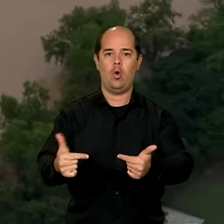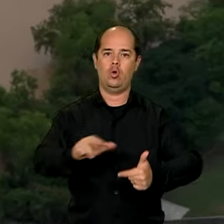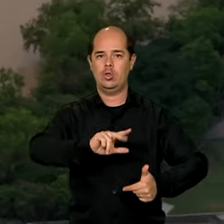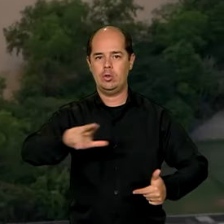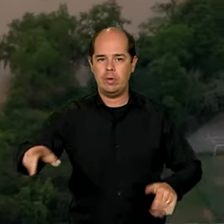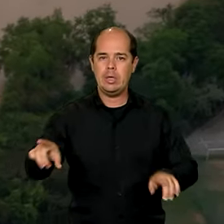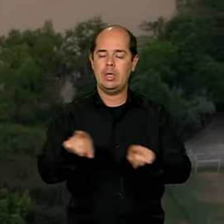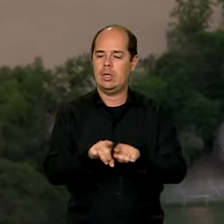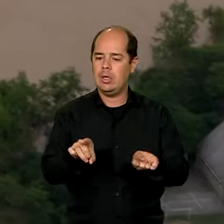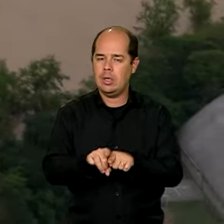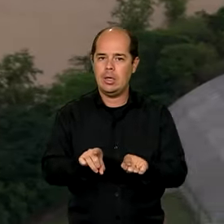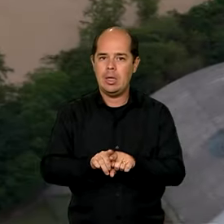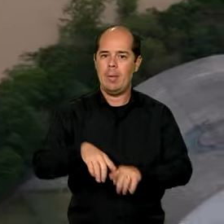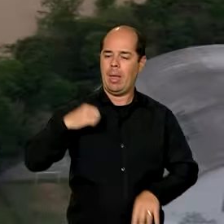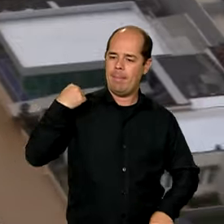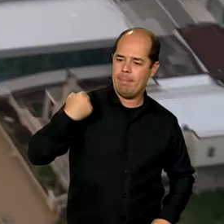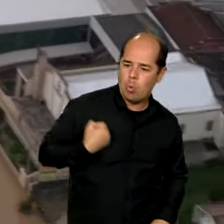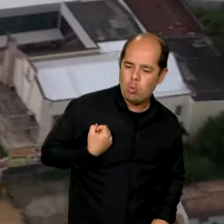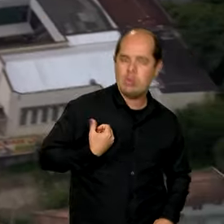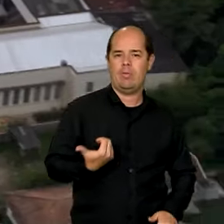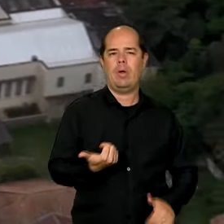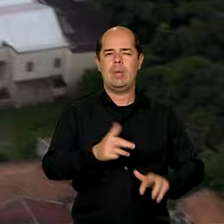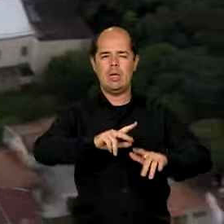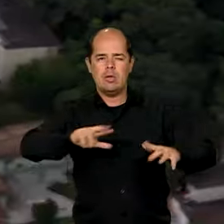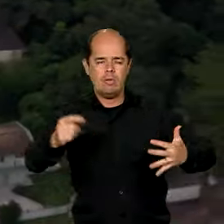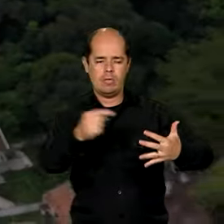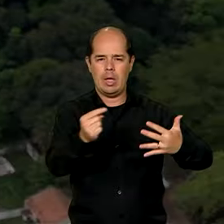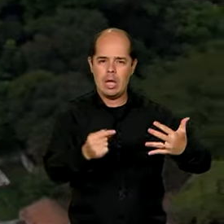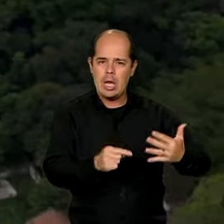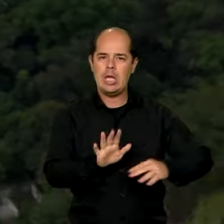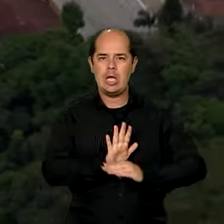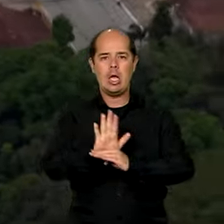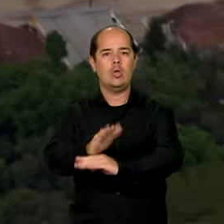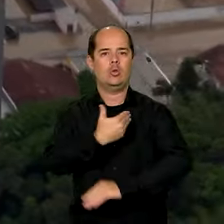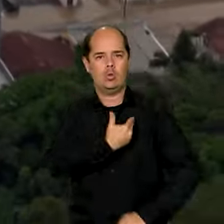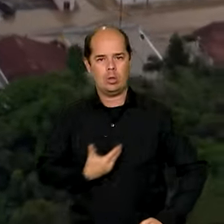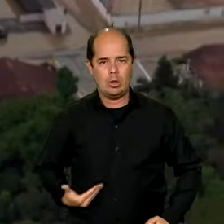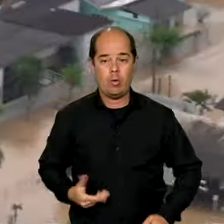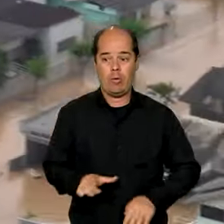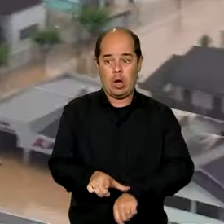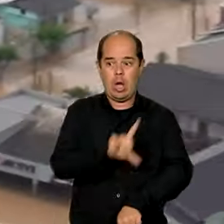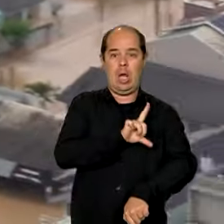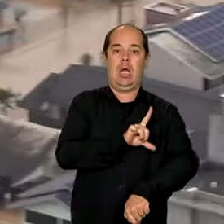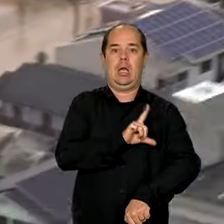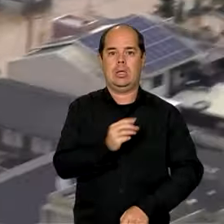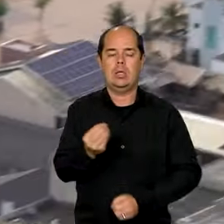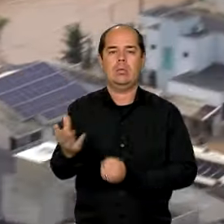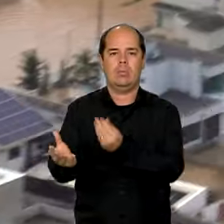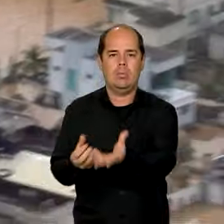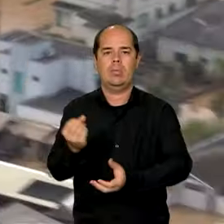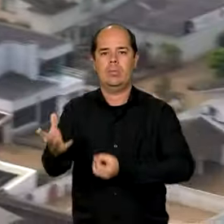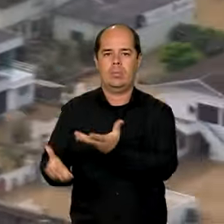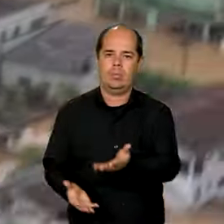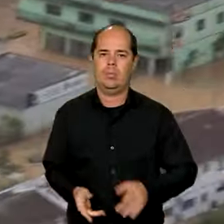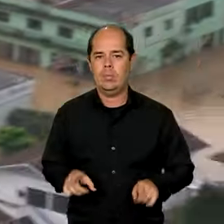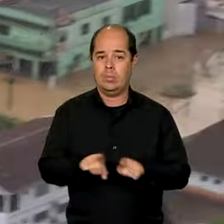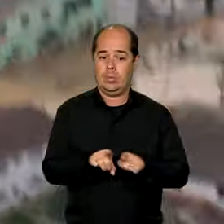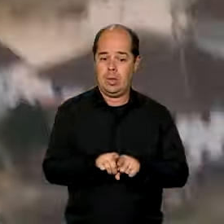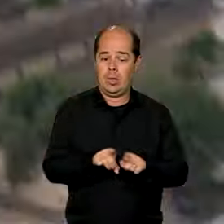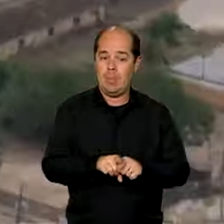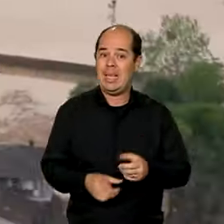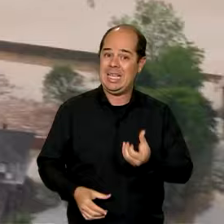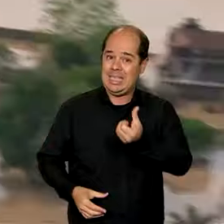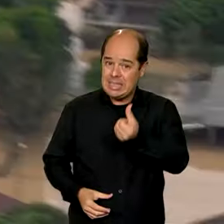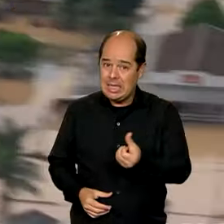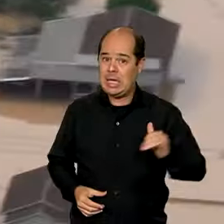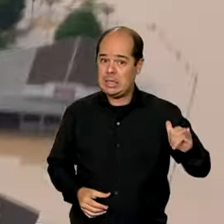pagamento de programas sociais, como o Bolsa Família. O governo também disponibilizou seis aeronaves das Forças Armadas para